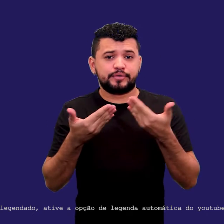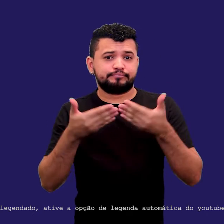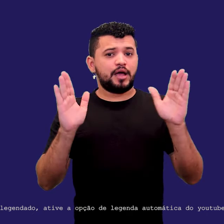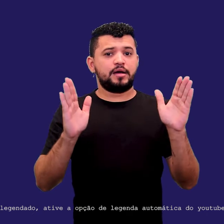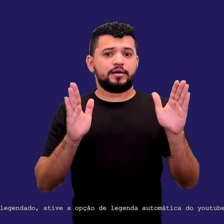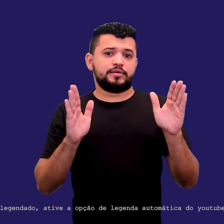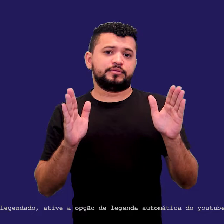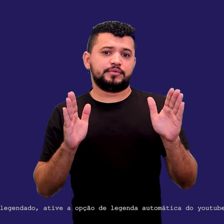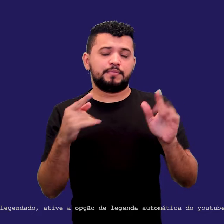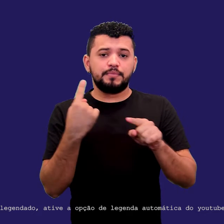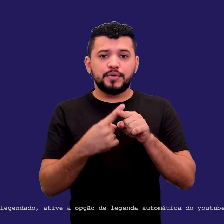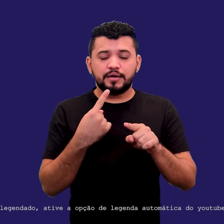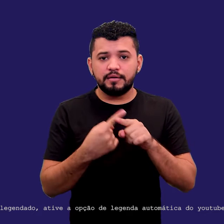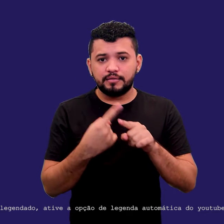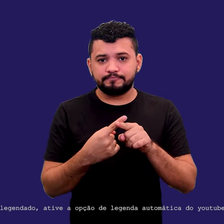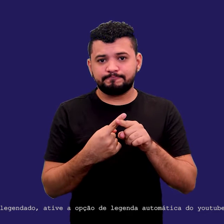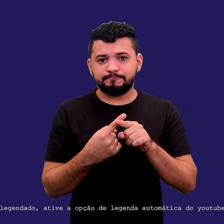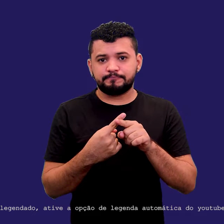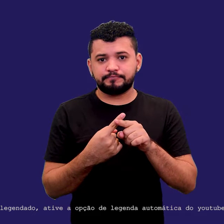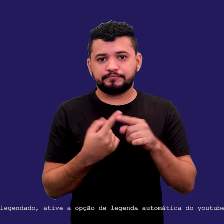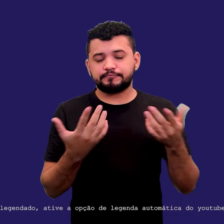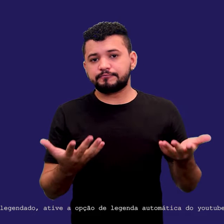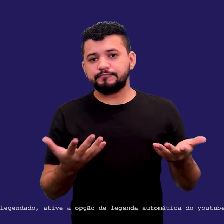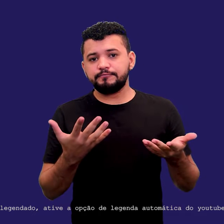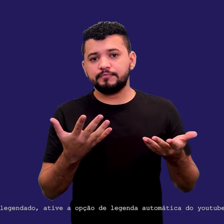está mais blindada no seu ambiente de residência, porque...